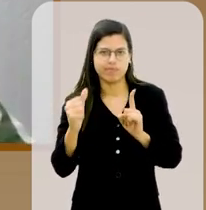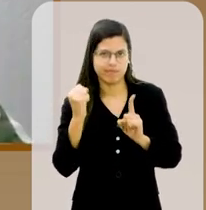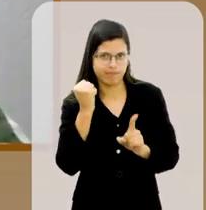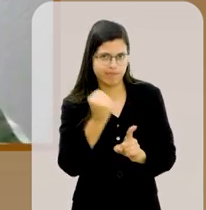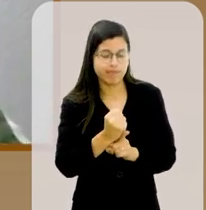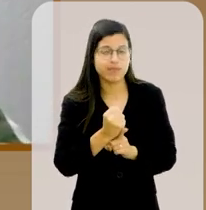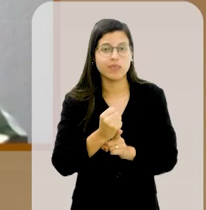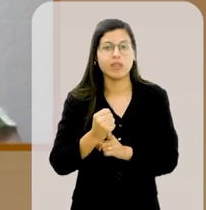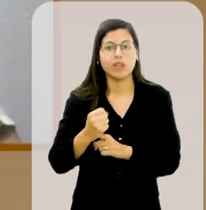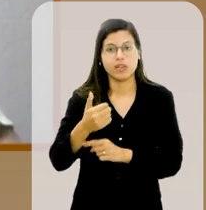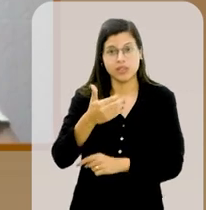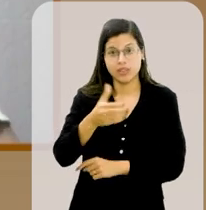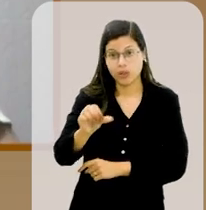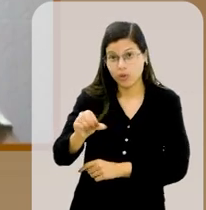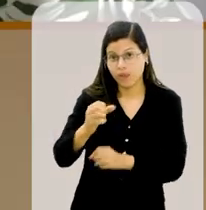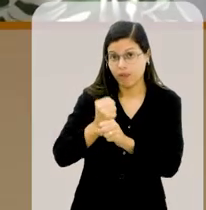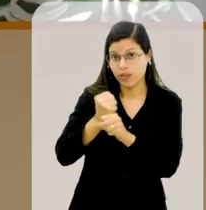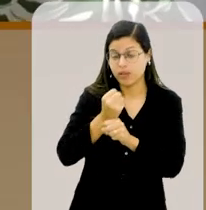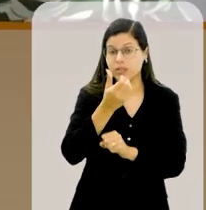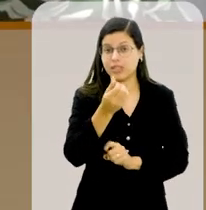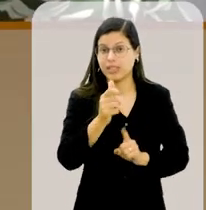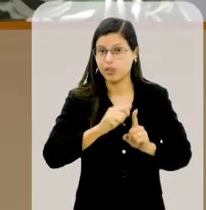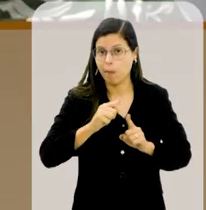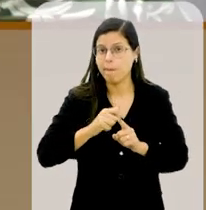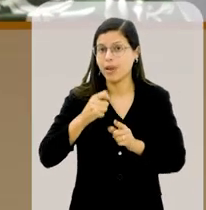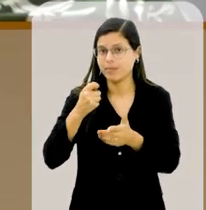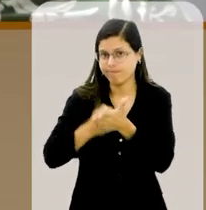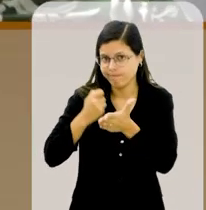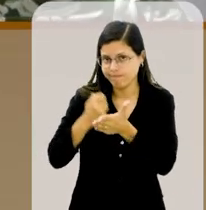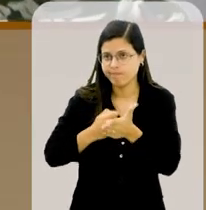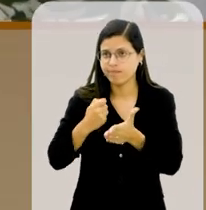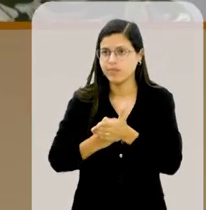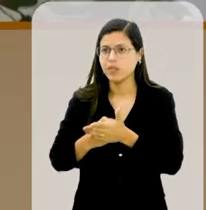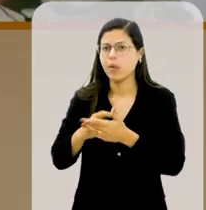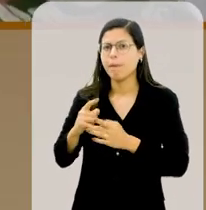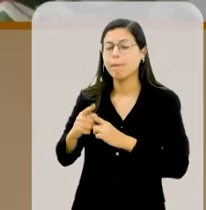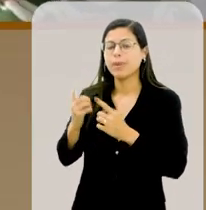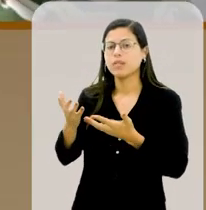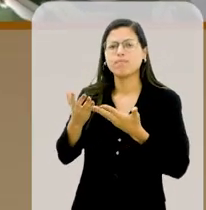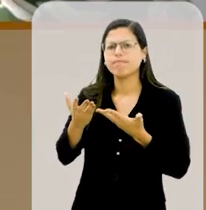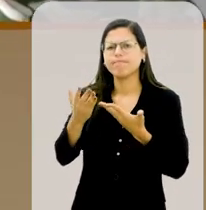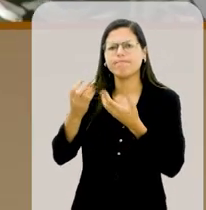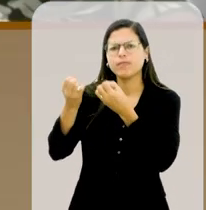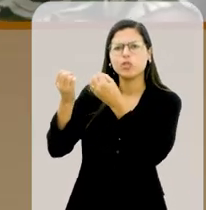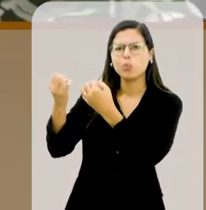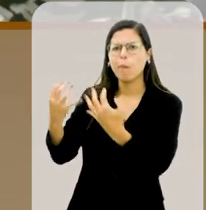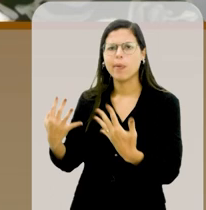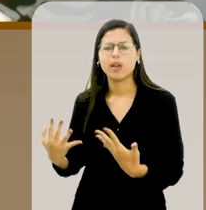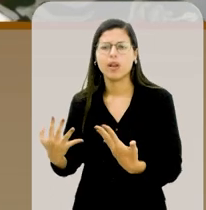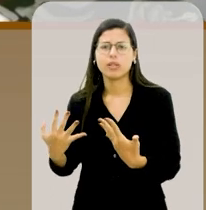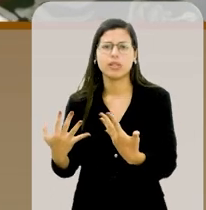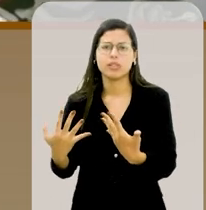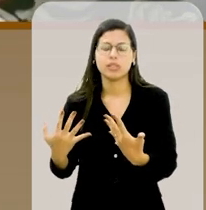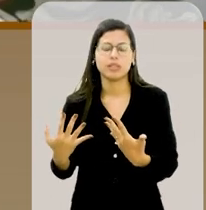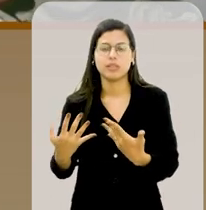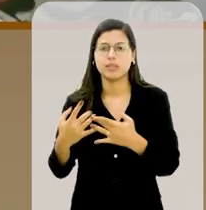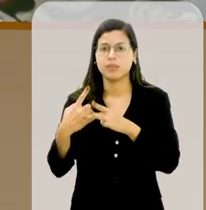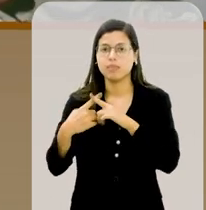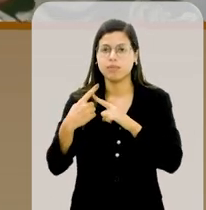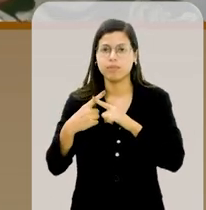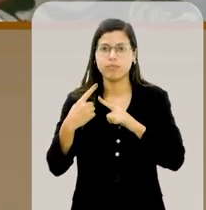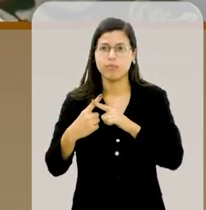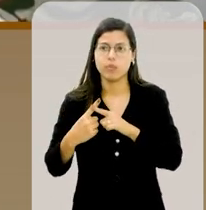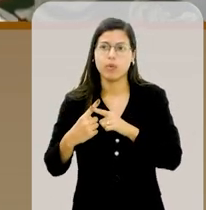por 19 anos e 6 meses. Mas como é que era o seu marido? Eu queria que a gente explicasse isso, porque